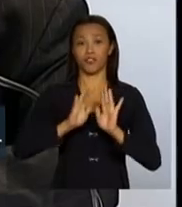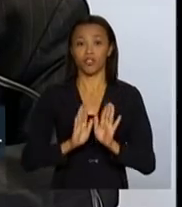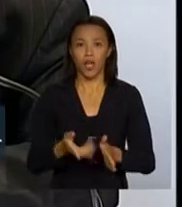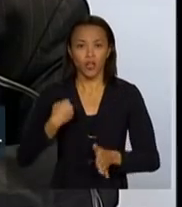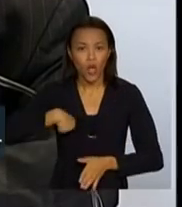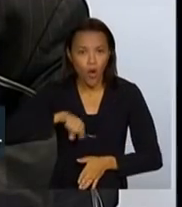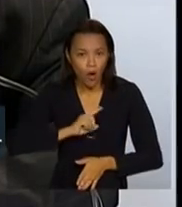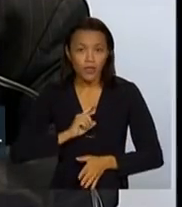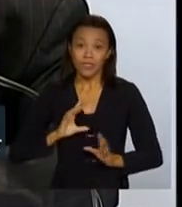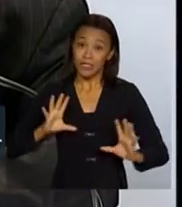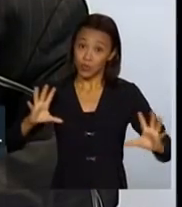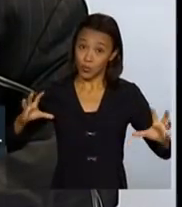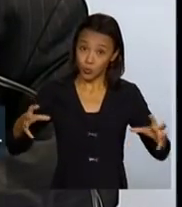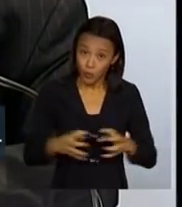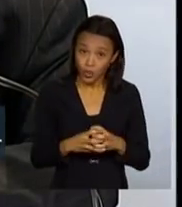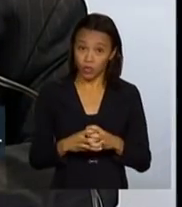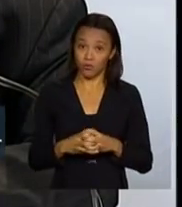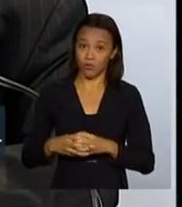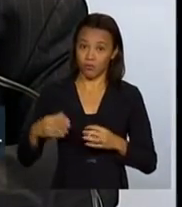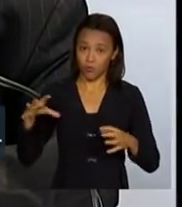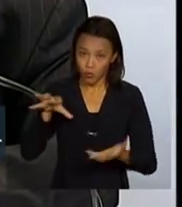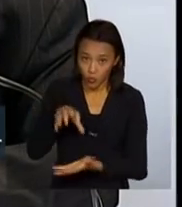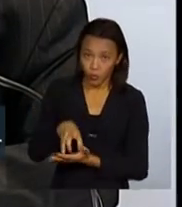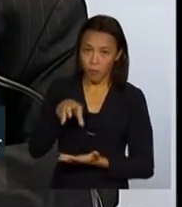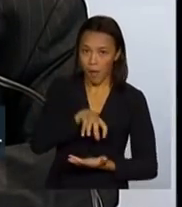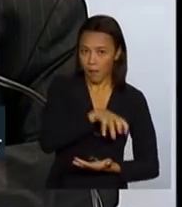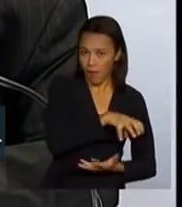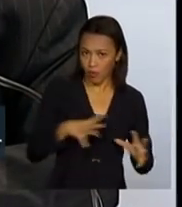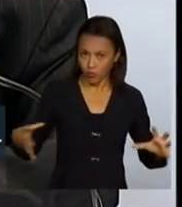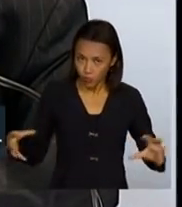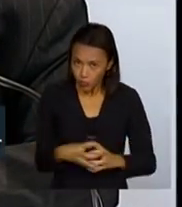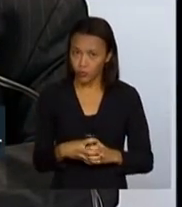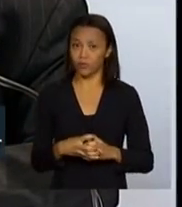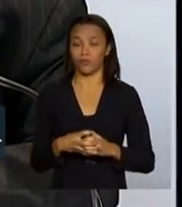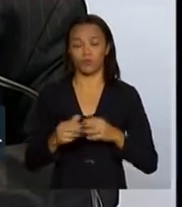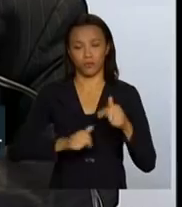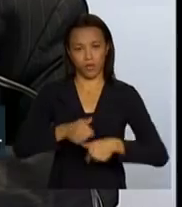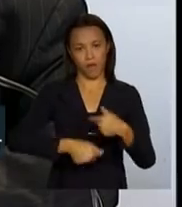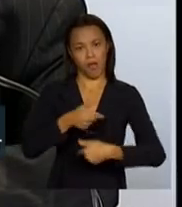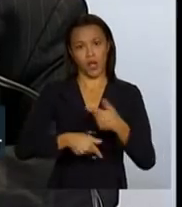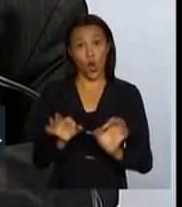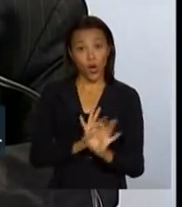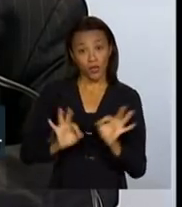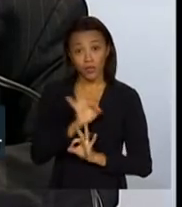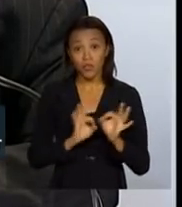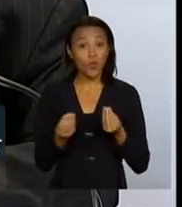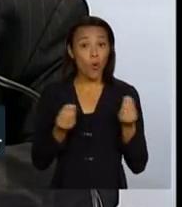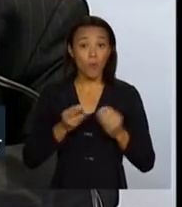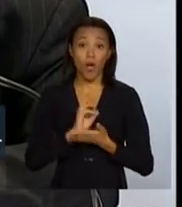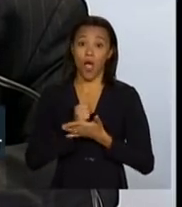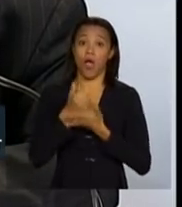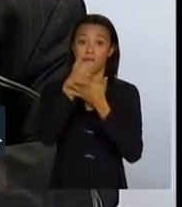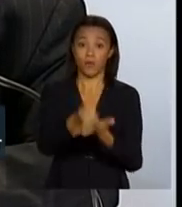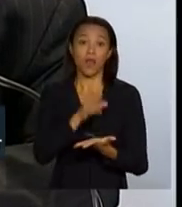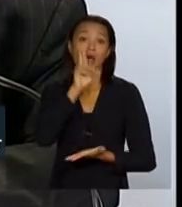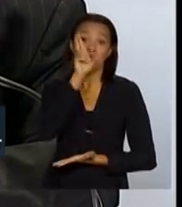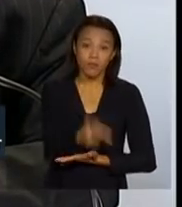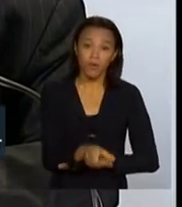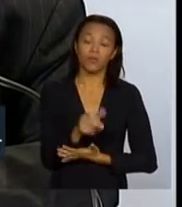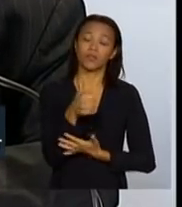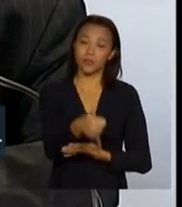estaremos integradamente hoje no Senado fazendo atuação conjunta e organizando toda a resposta de